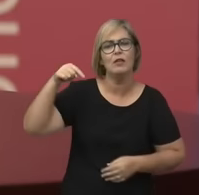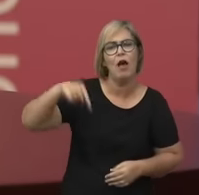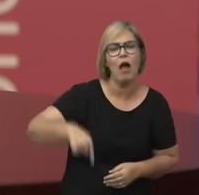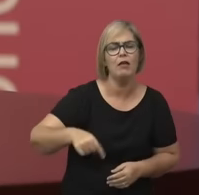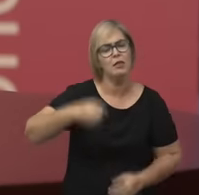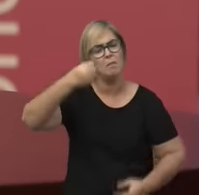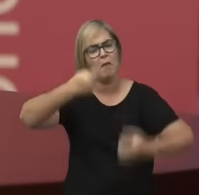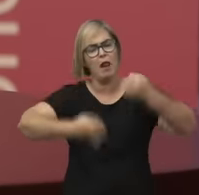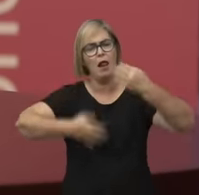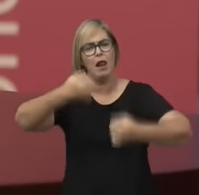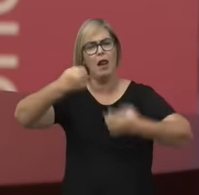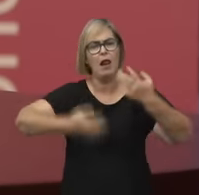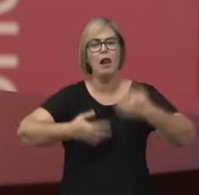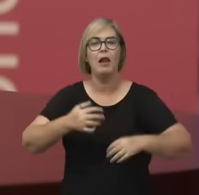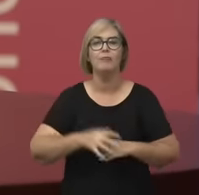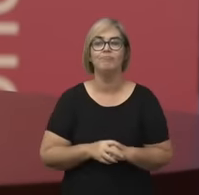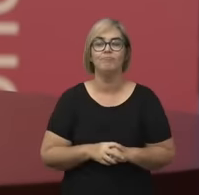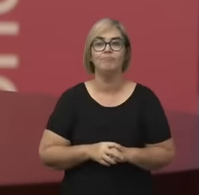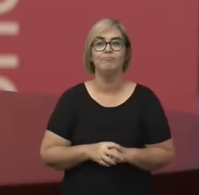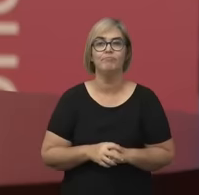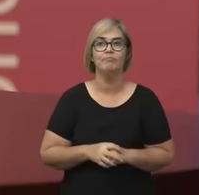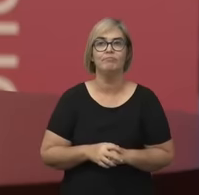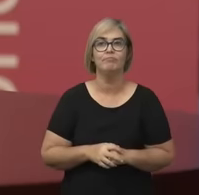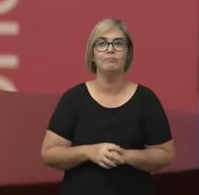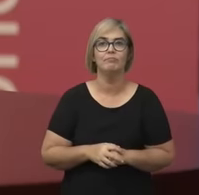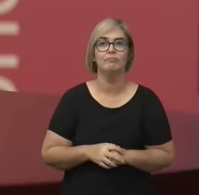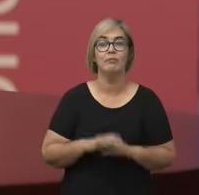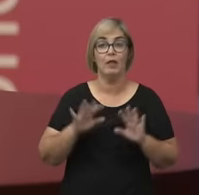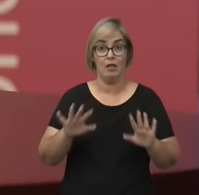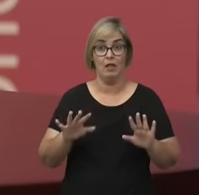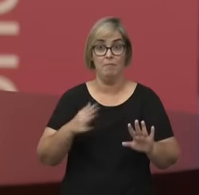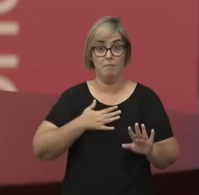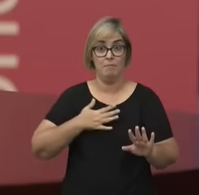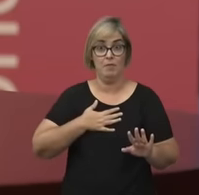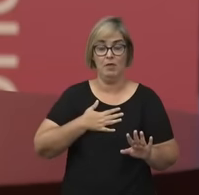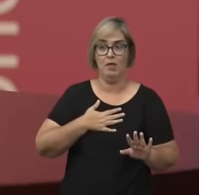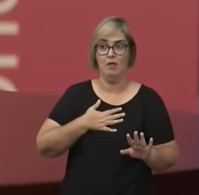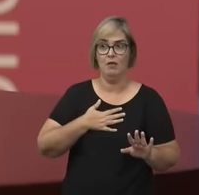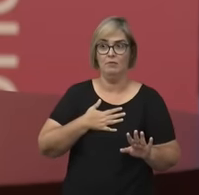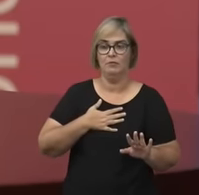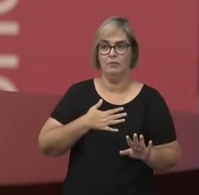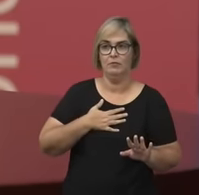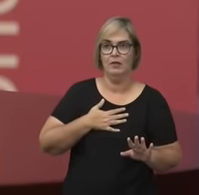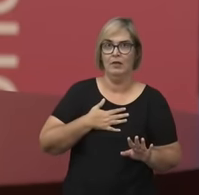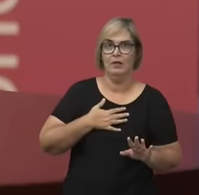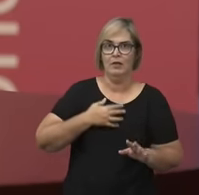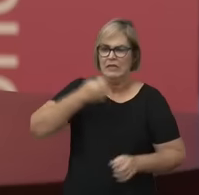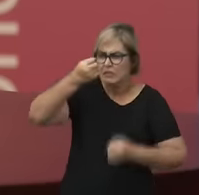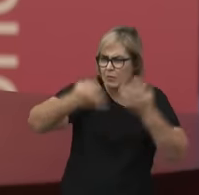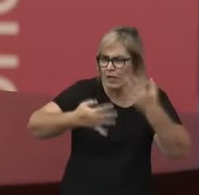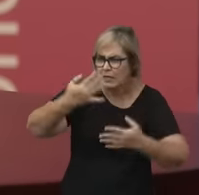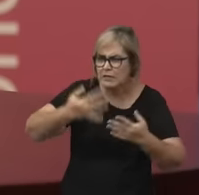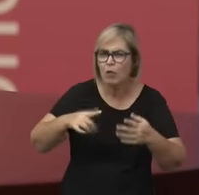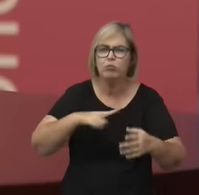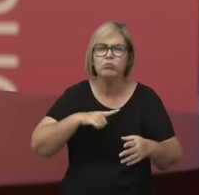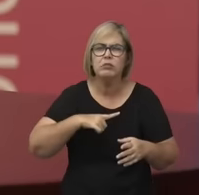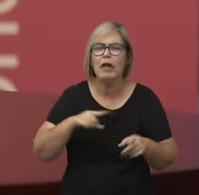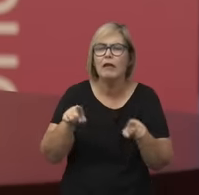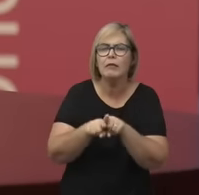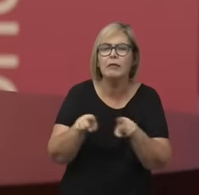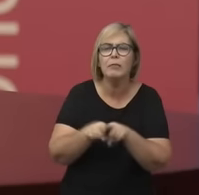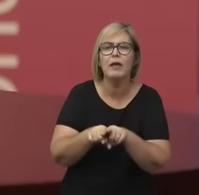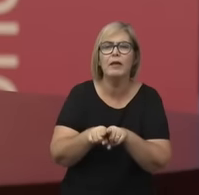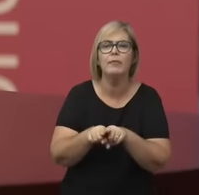questão, a minha questão também parte de uma consternação, de uma